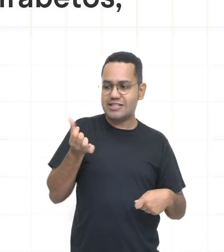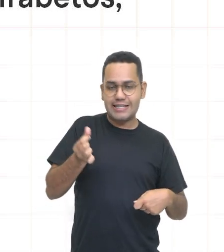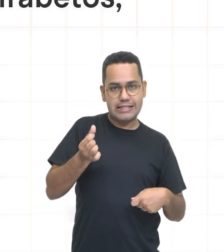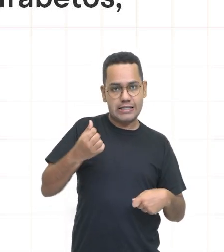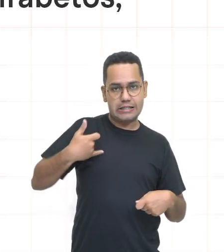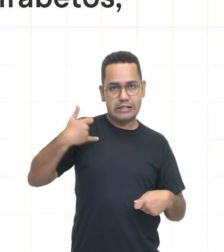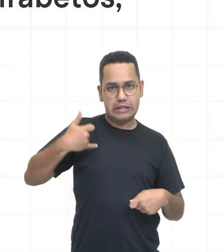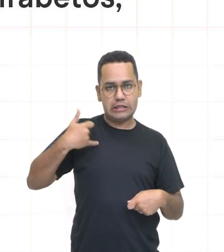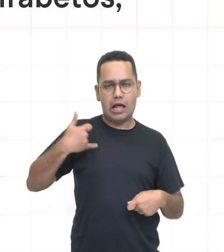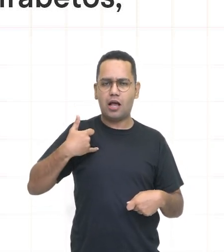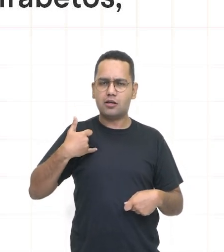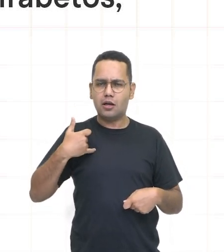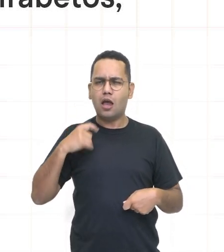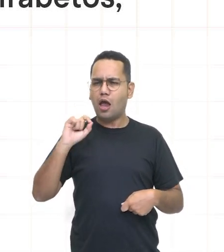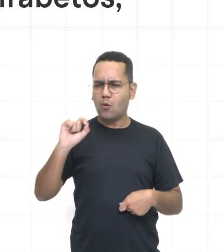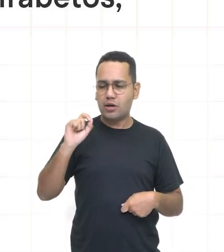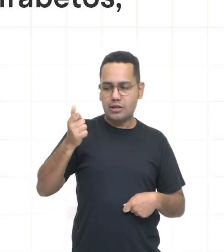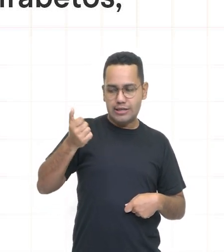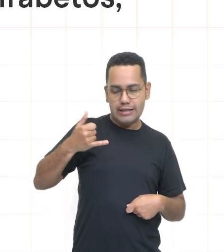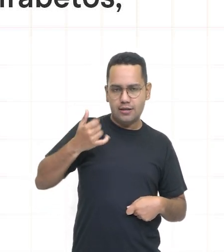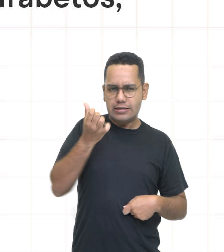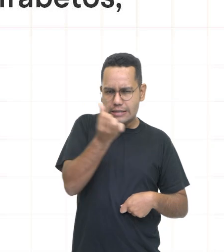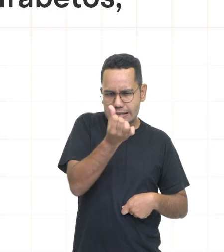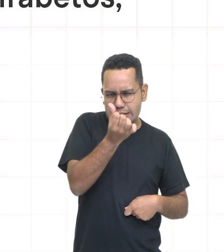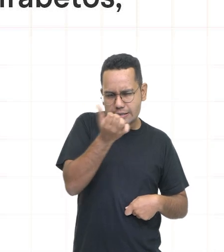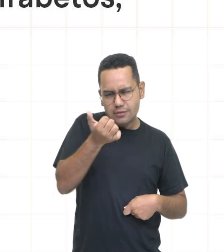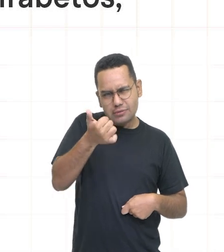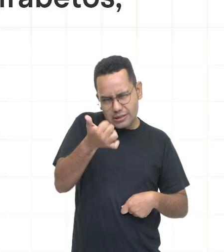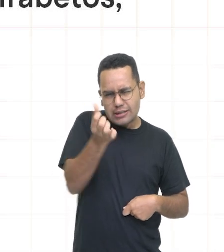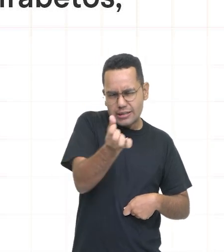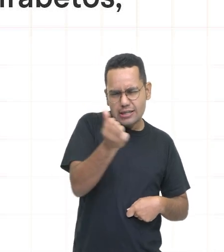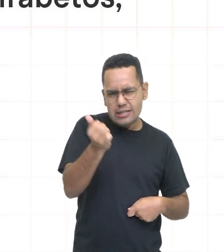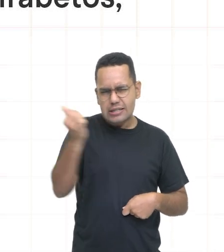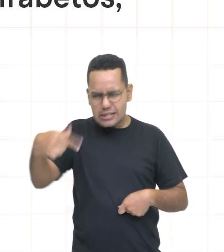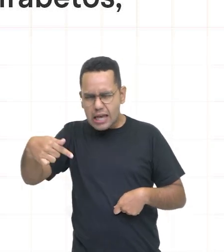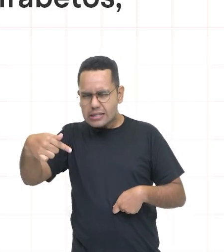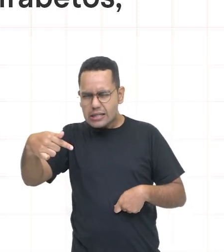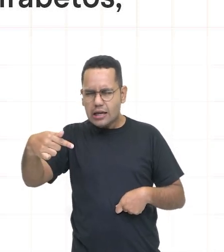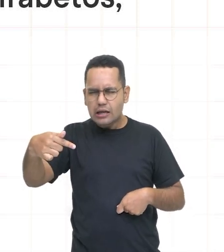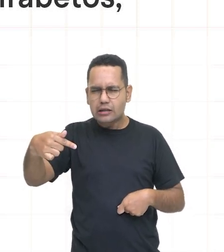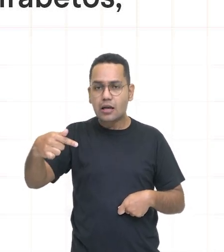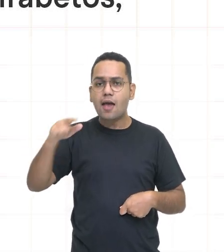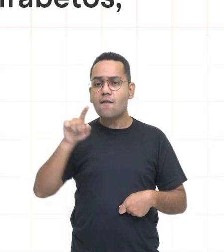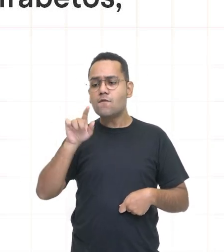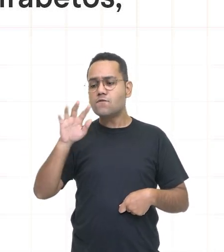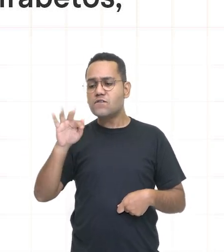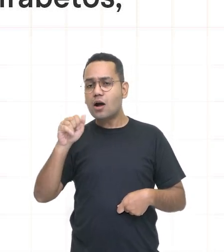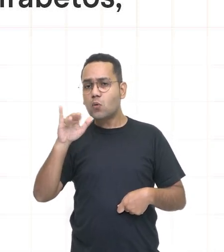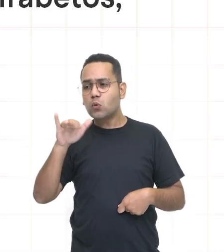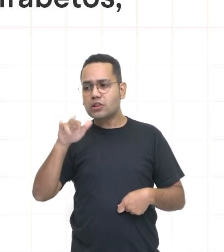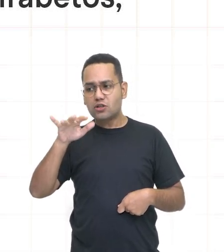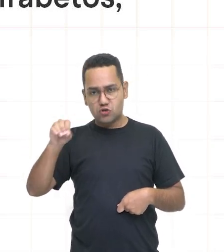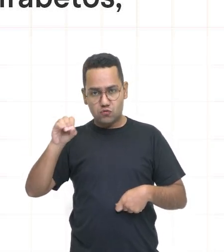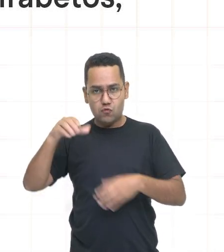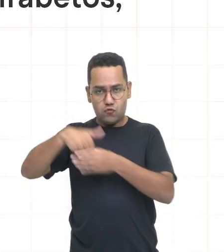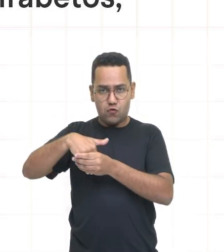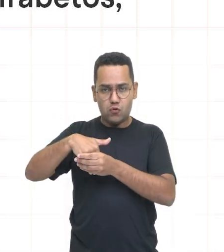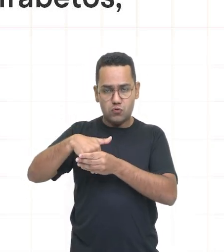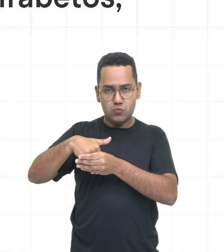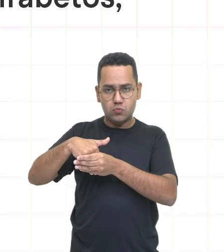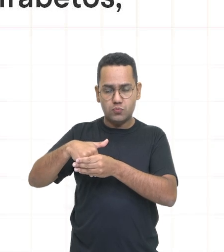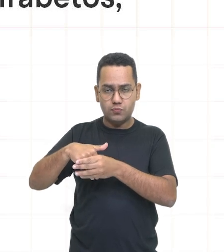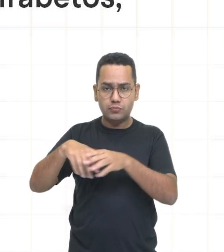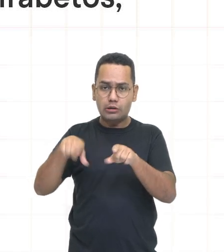entre 16 e 18 e facultativo também para os idosos. Só que naquele